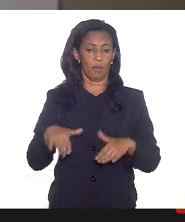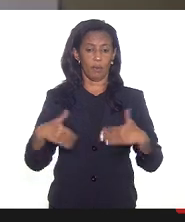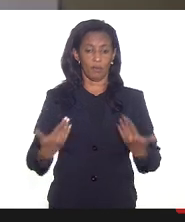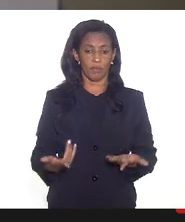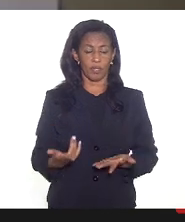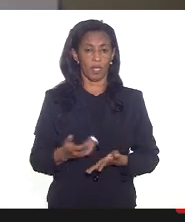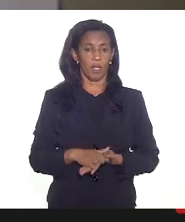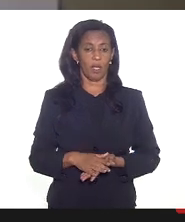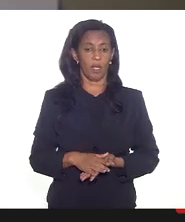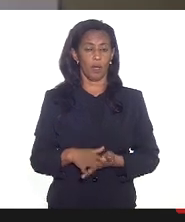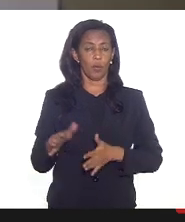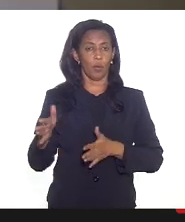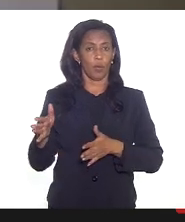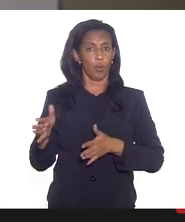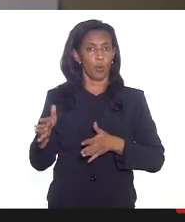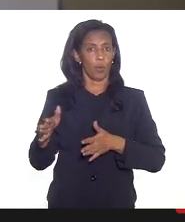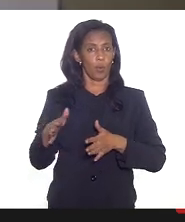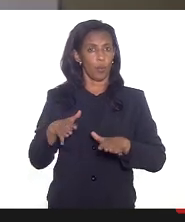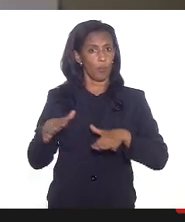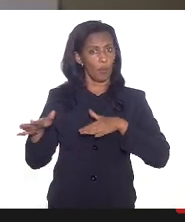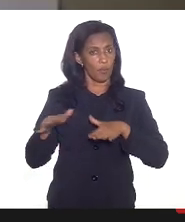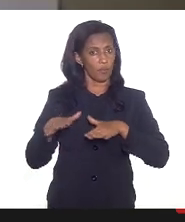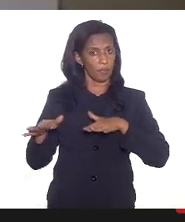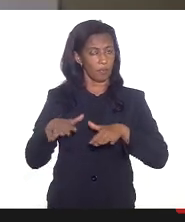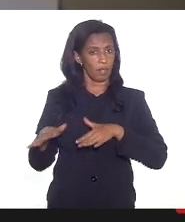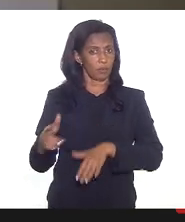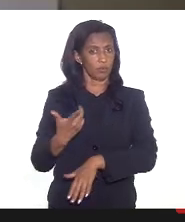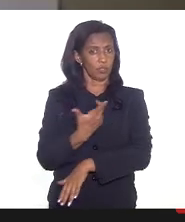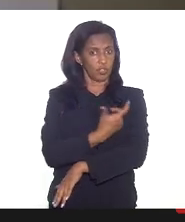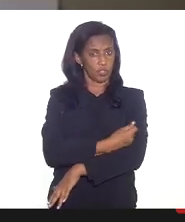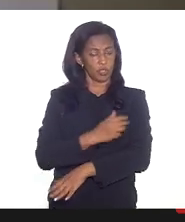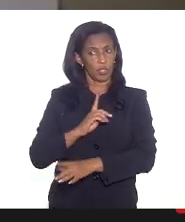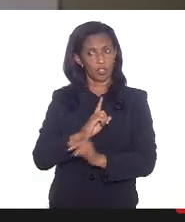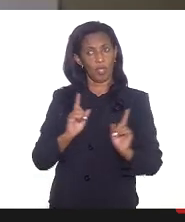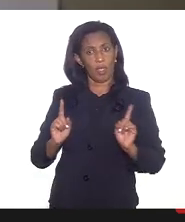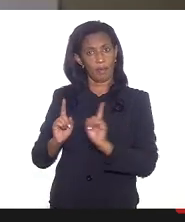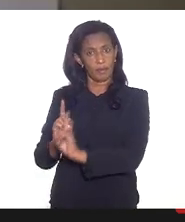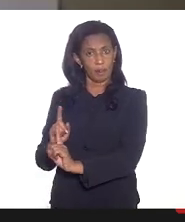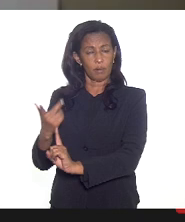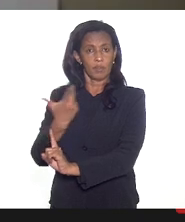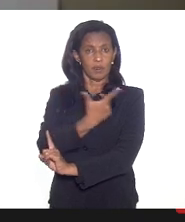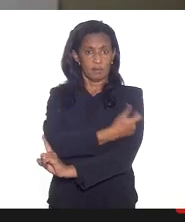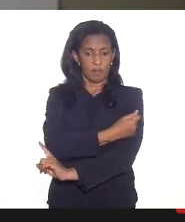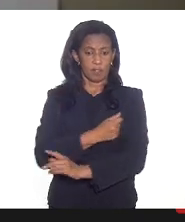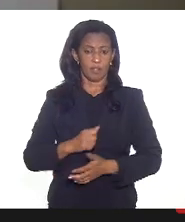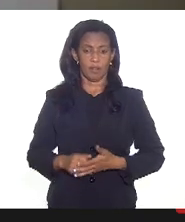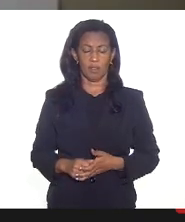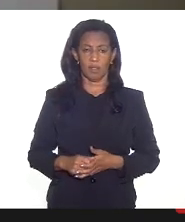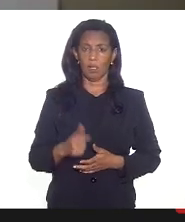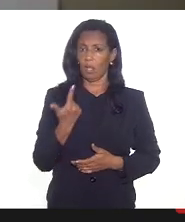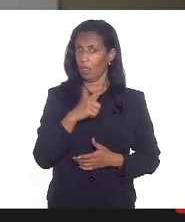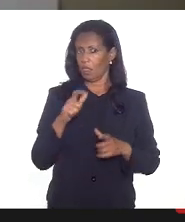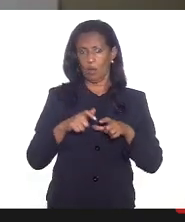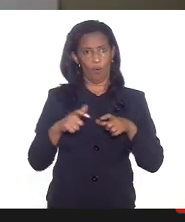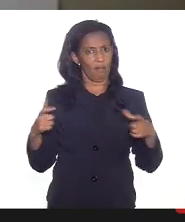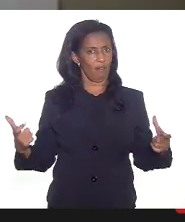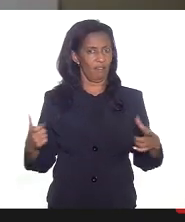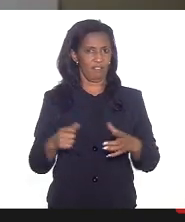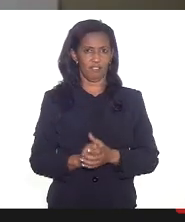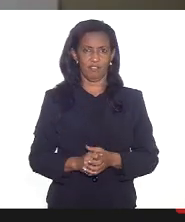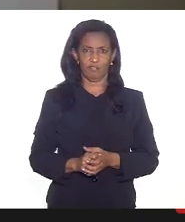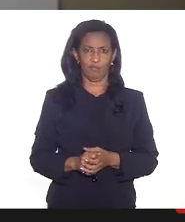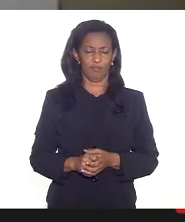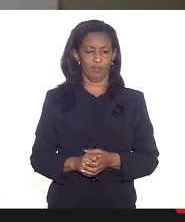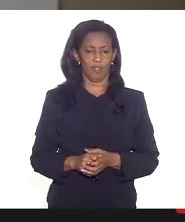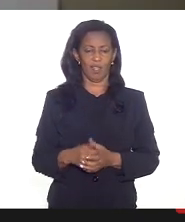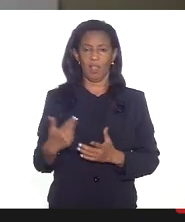contas o movimento de gestantes entrando nas unidades para se vacinar não é tão grande assim não é um